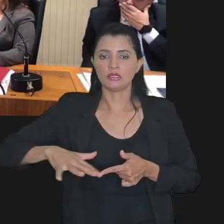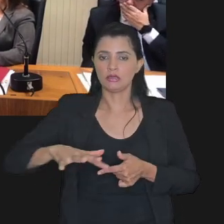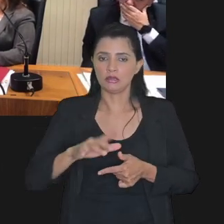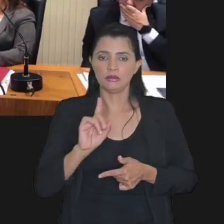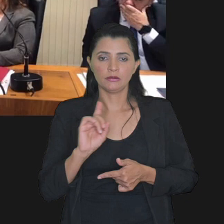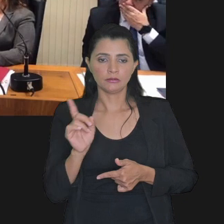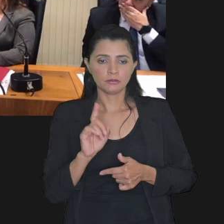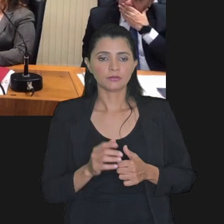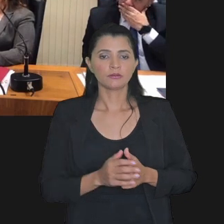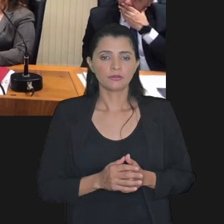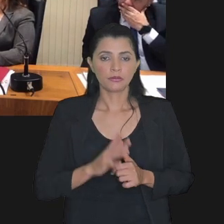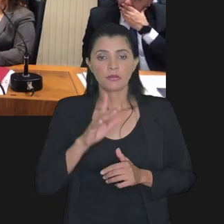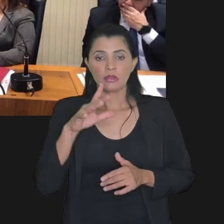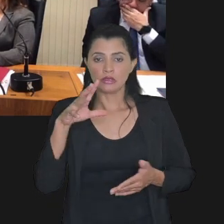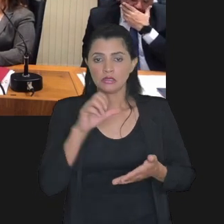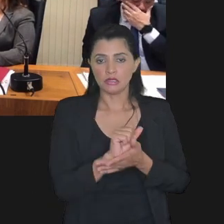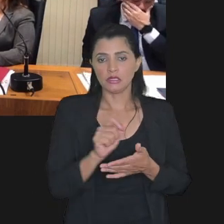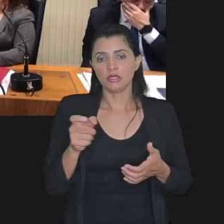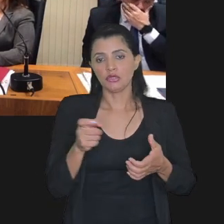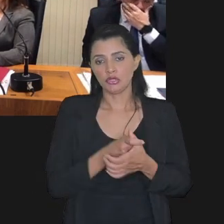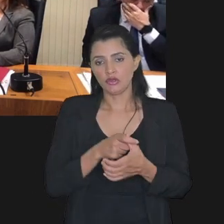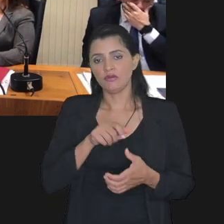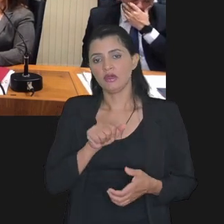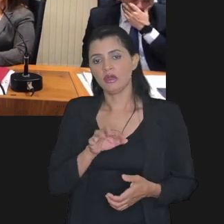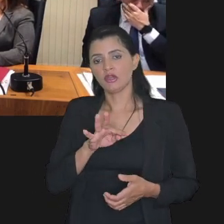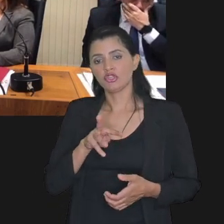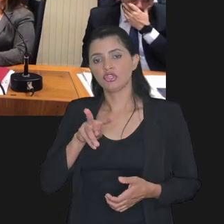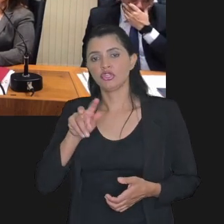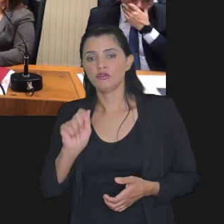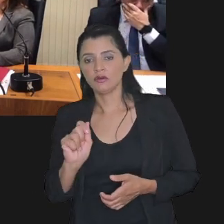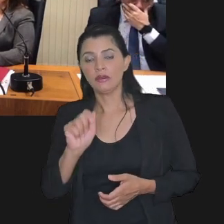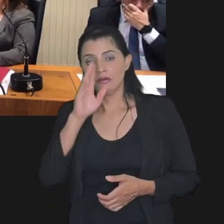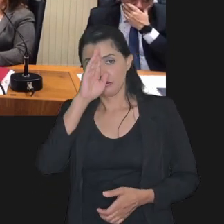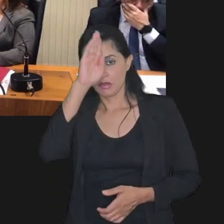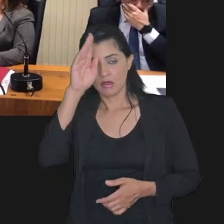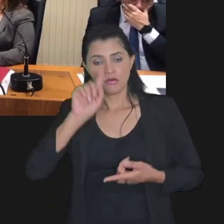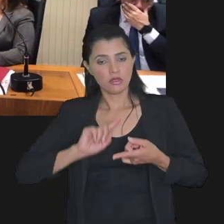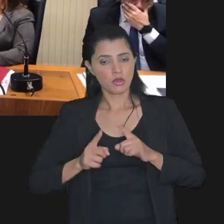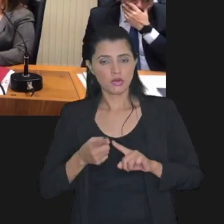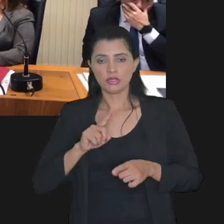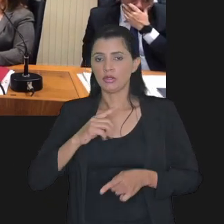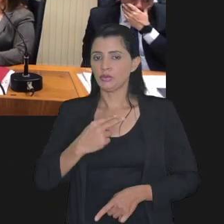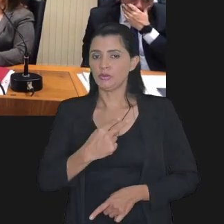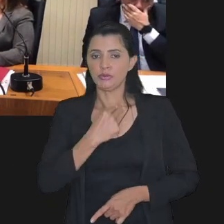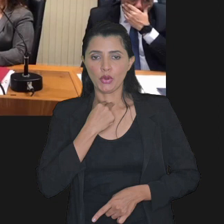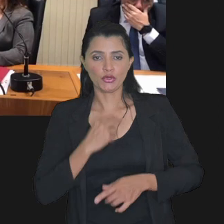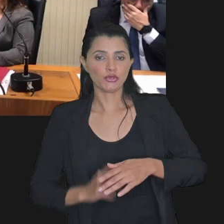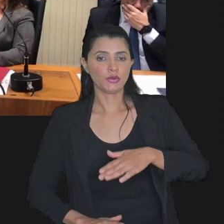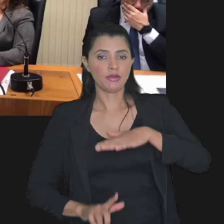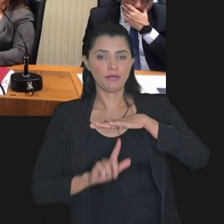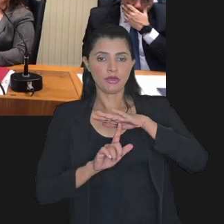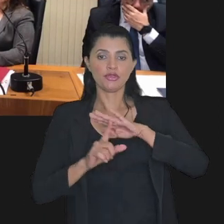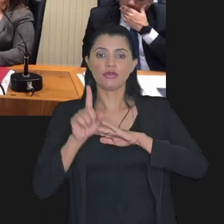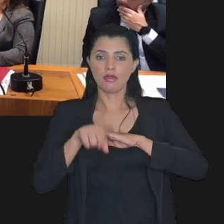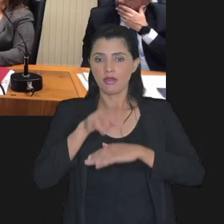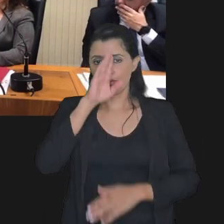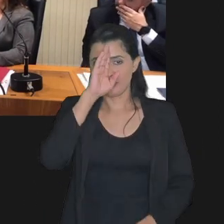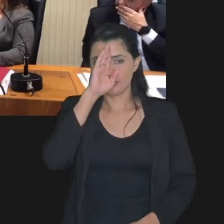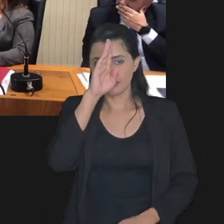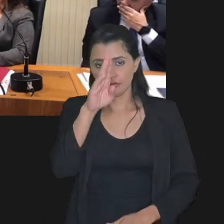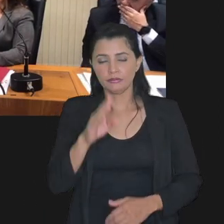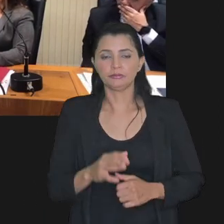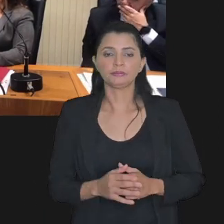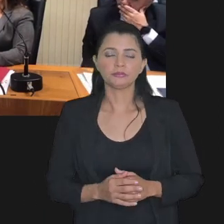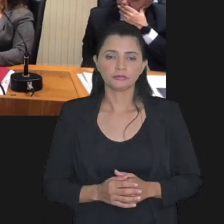quando as inscritas em dívida ativa o principal não pode ser negociado o limite então do desconto é o principal